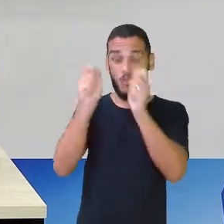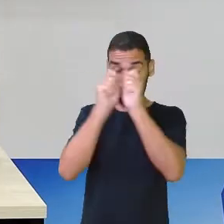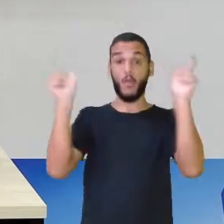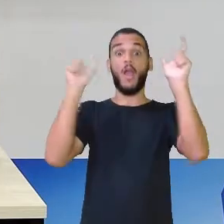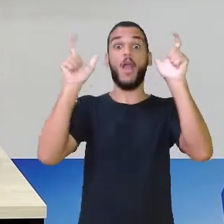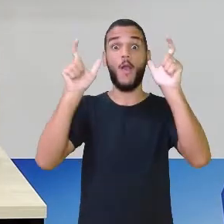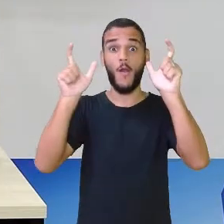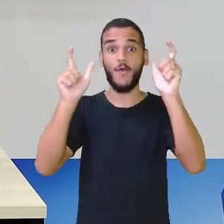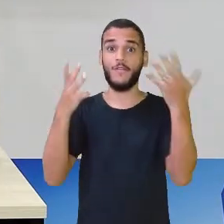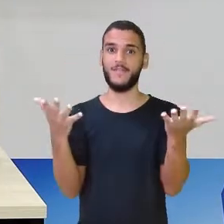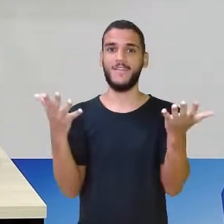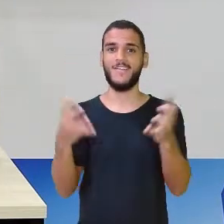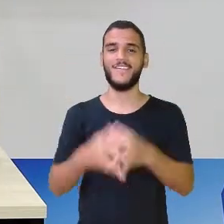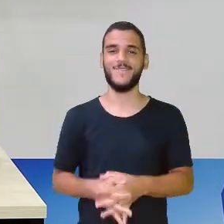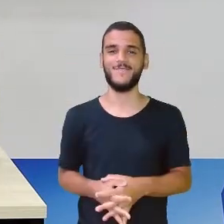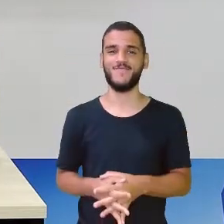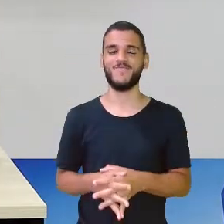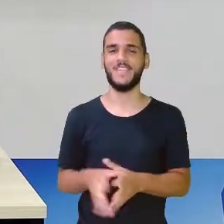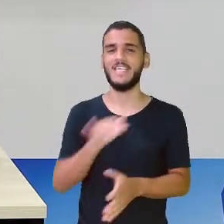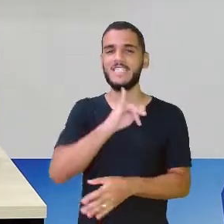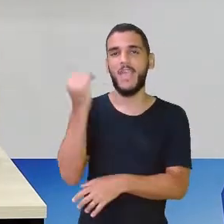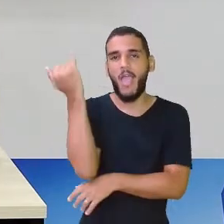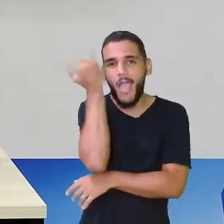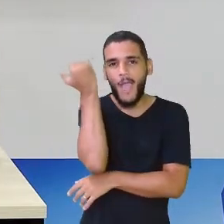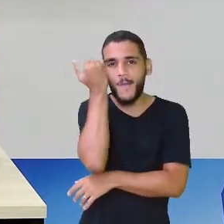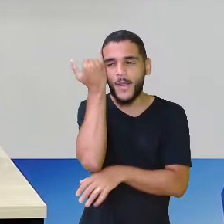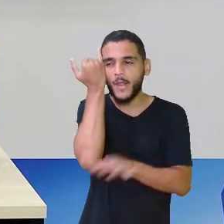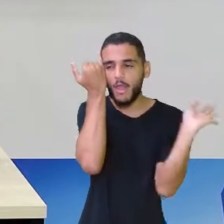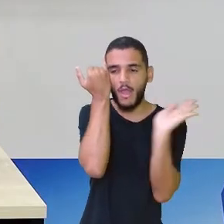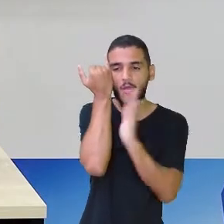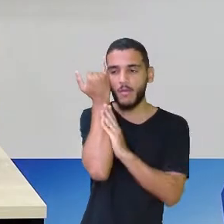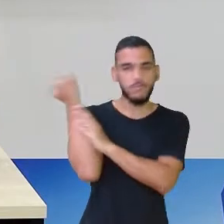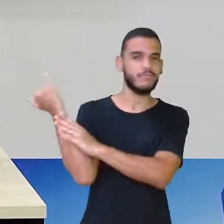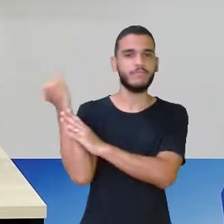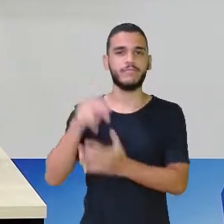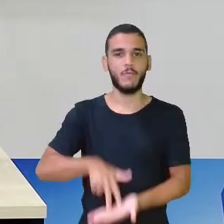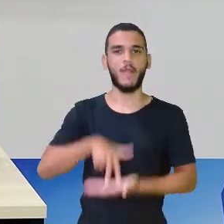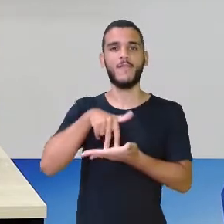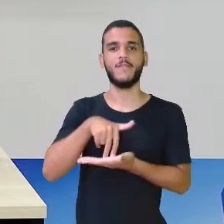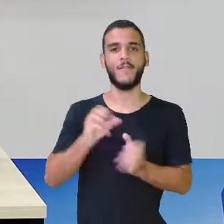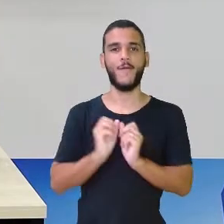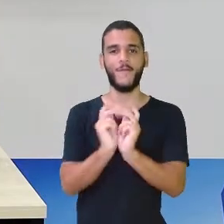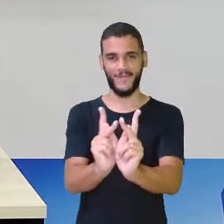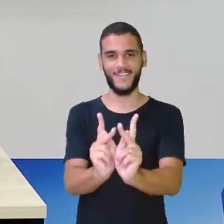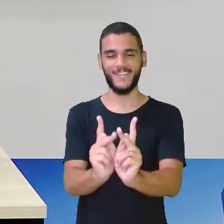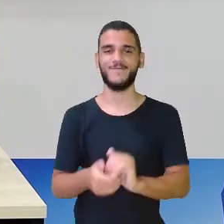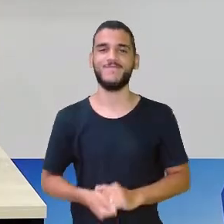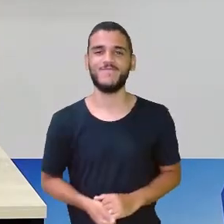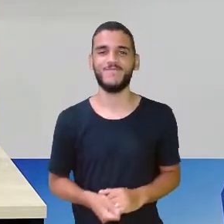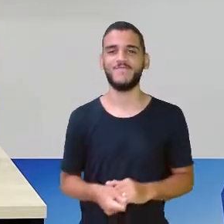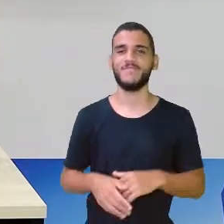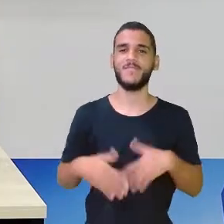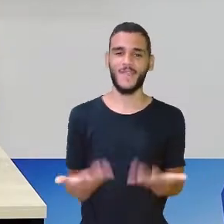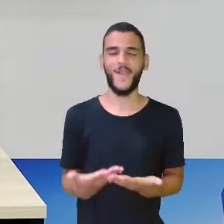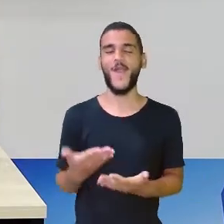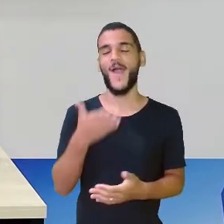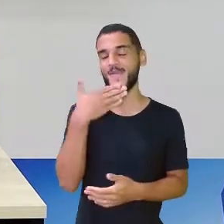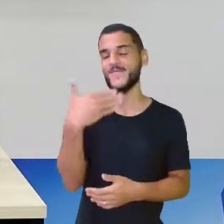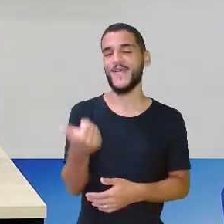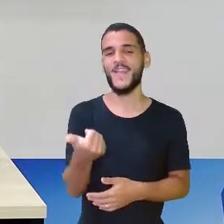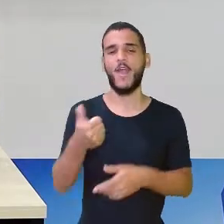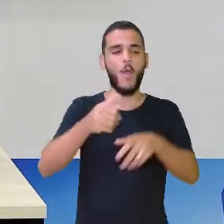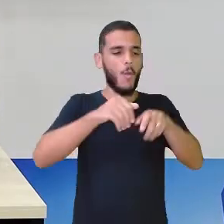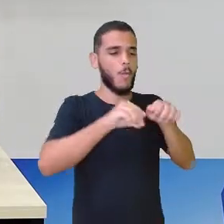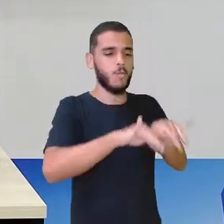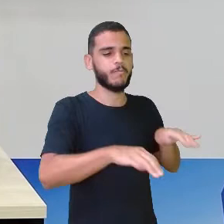preguicinha, levanta. Vamos, senta aí. É melhor levantar, porque aí você já vai digitando aí, né?